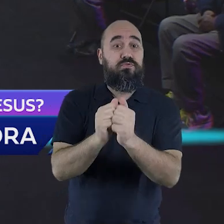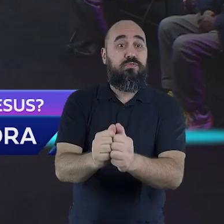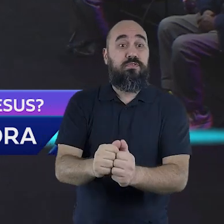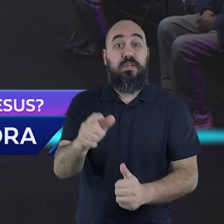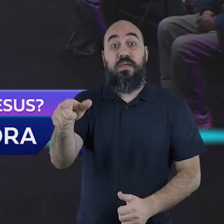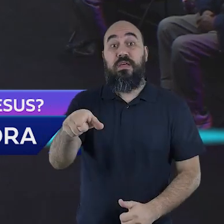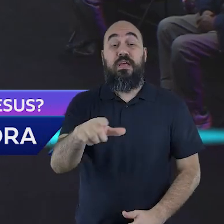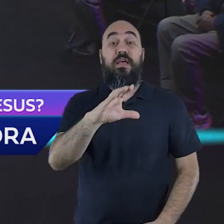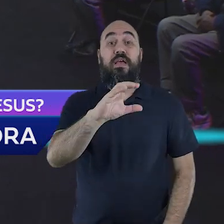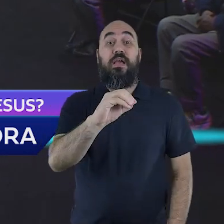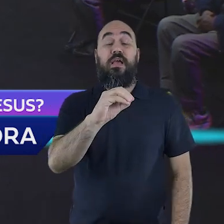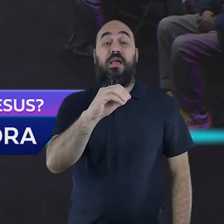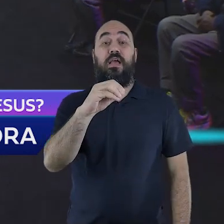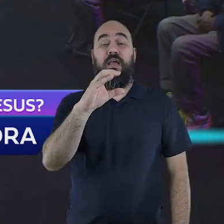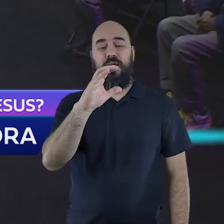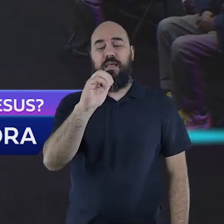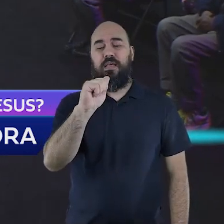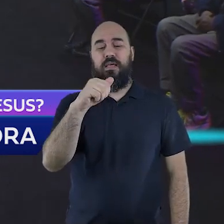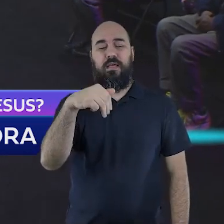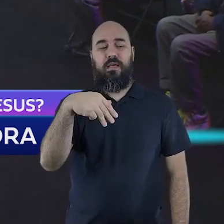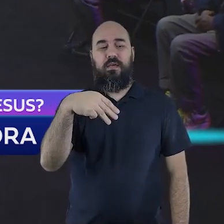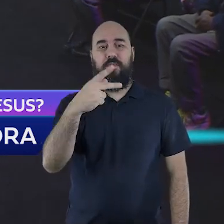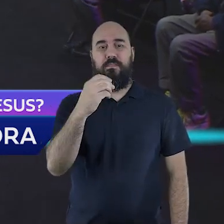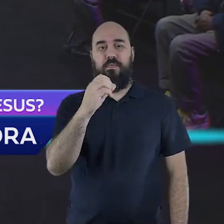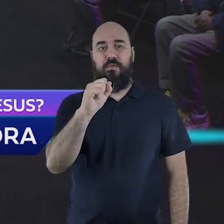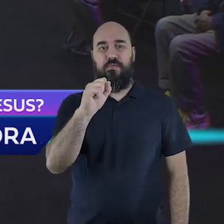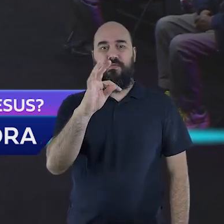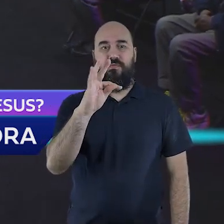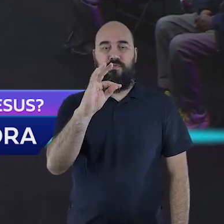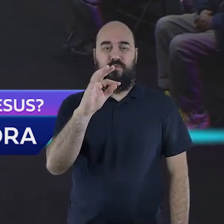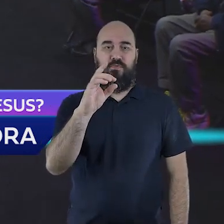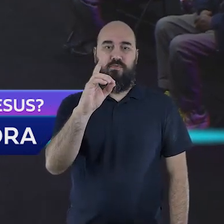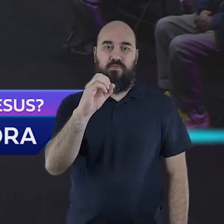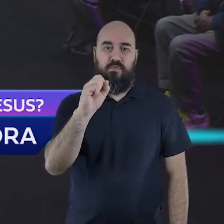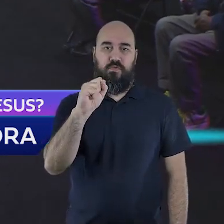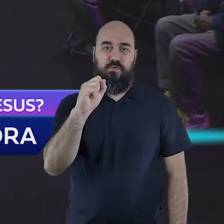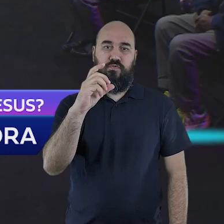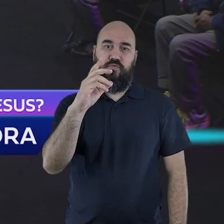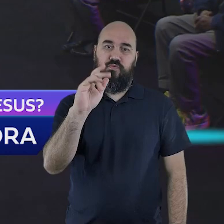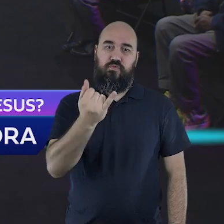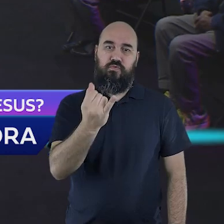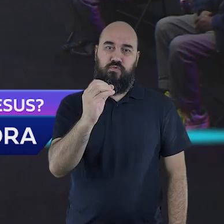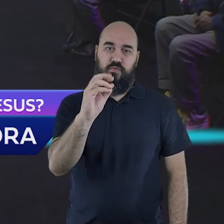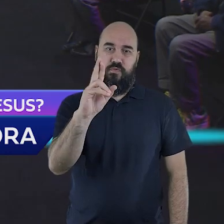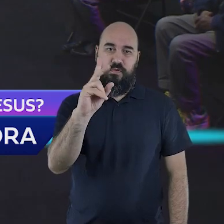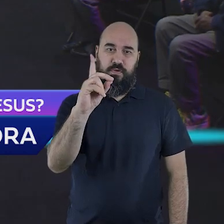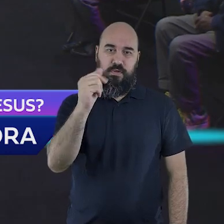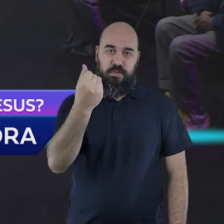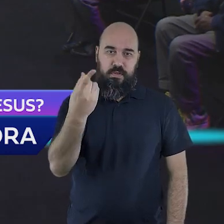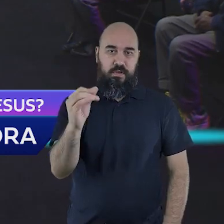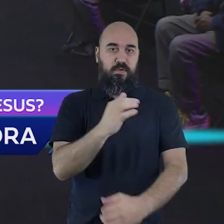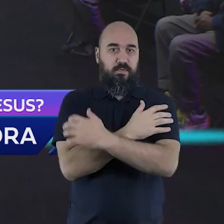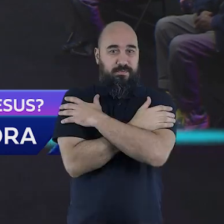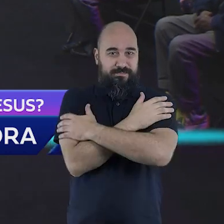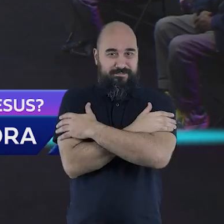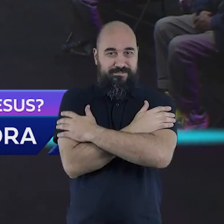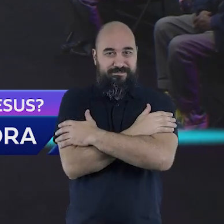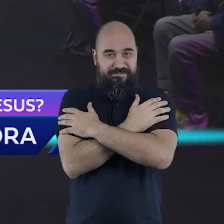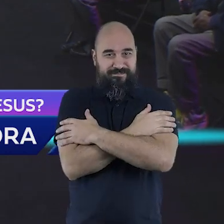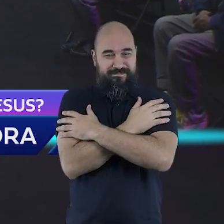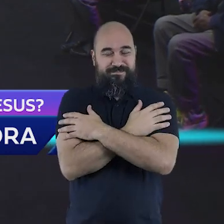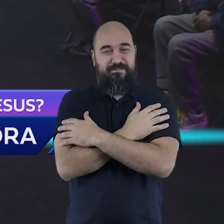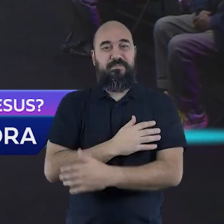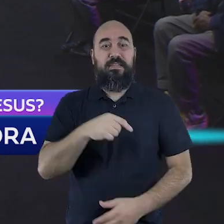aqui é de Campos do Jordão, pertinho aqui do Vale do Paraíba. É muito bom recebê-los para essa nossa jornada de